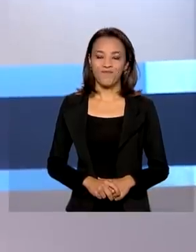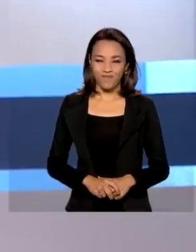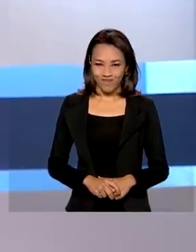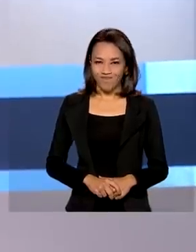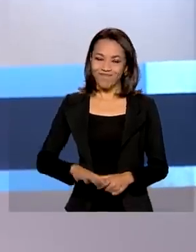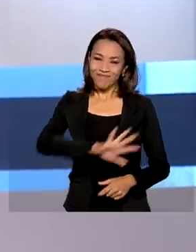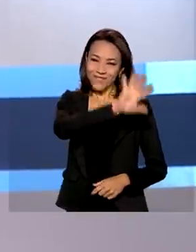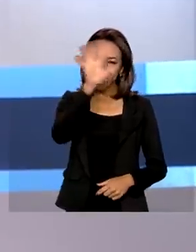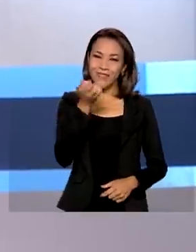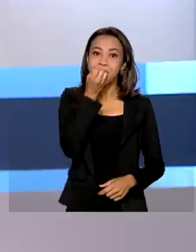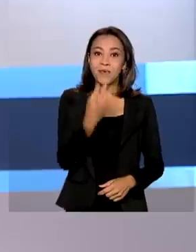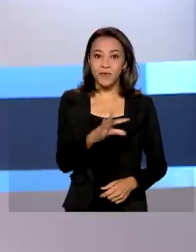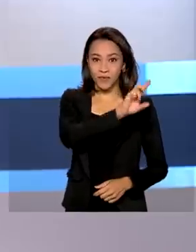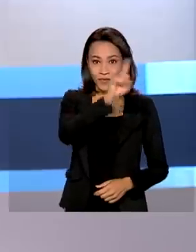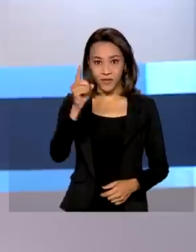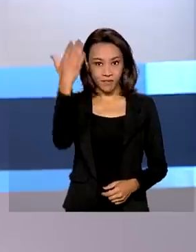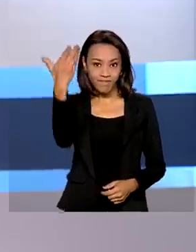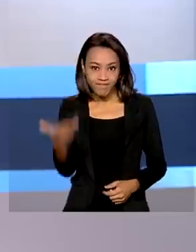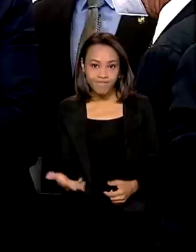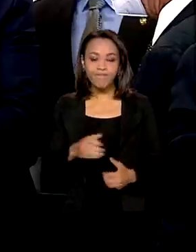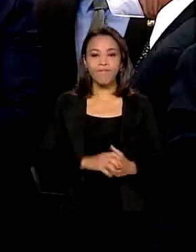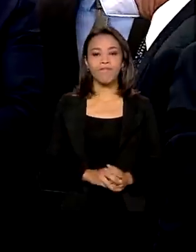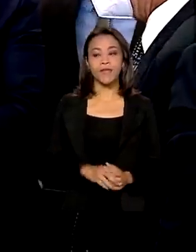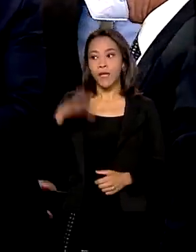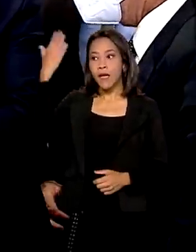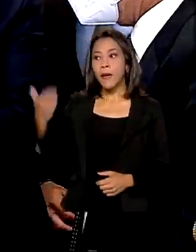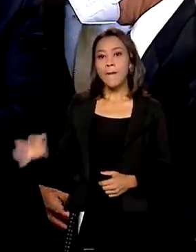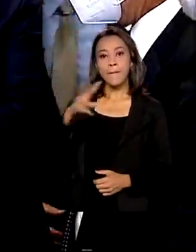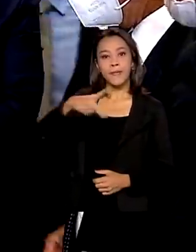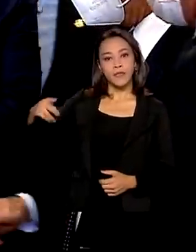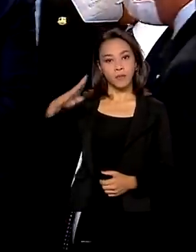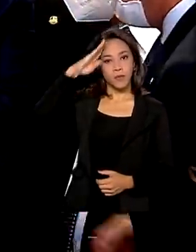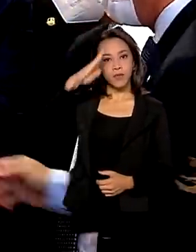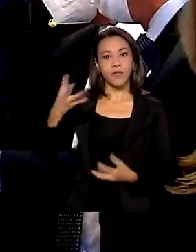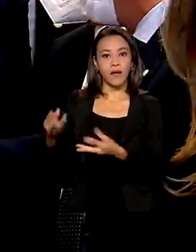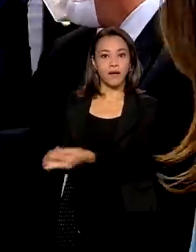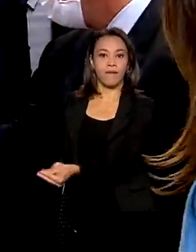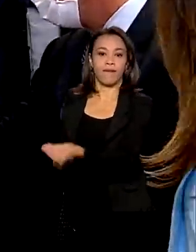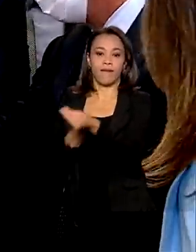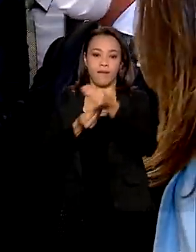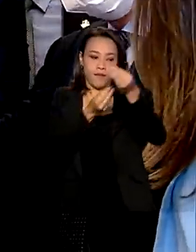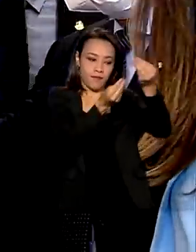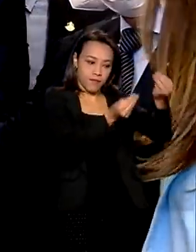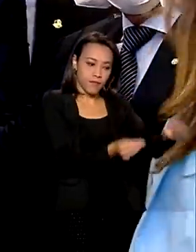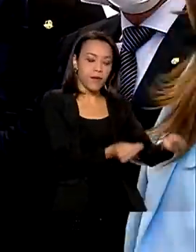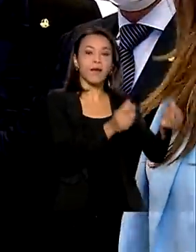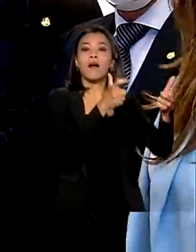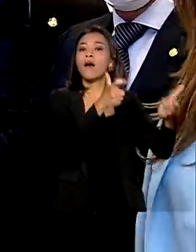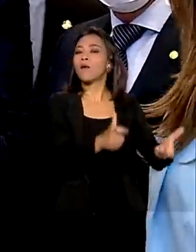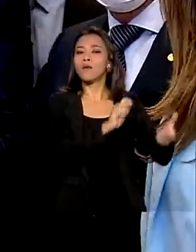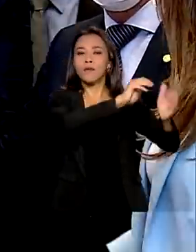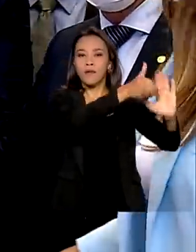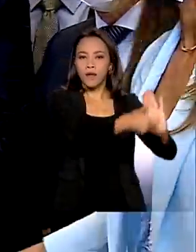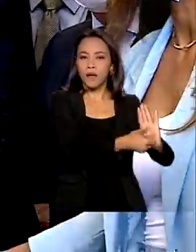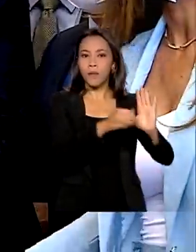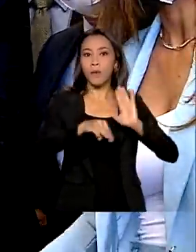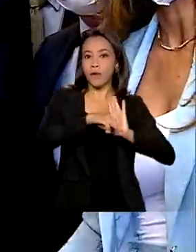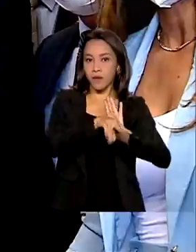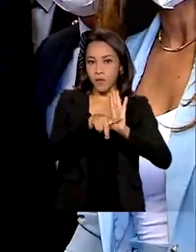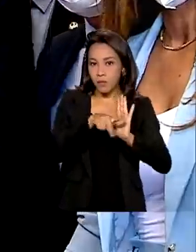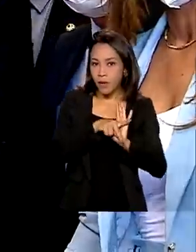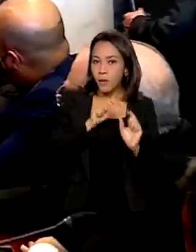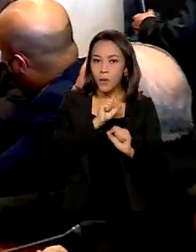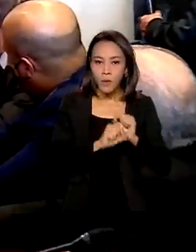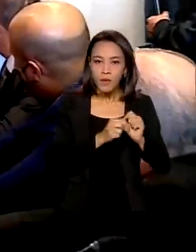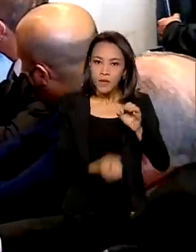Olá, bom dia pra você. Presidente Jair Bolsonaro entrega pessoalmente na Câmara dos Deputados medida provisória